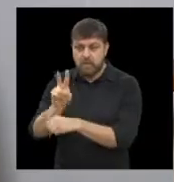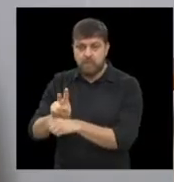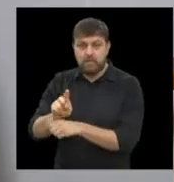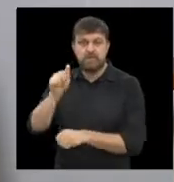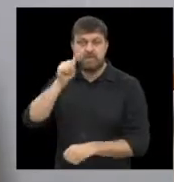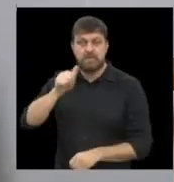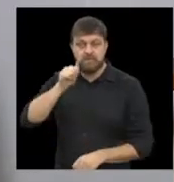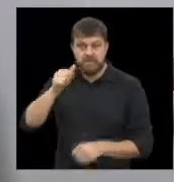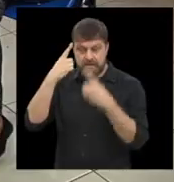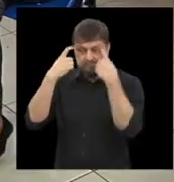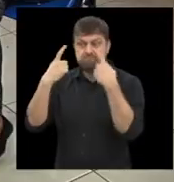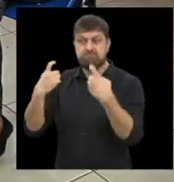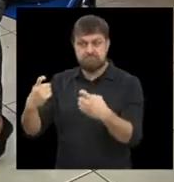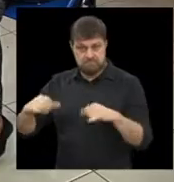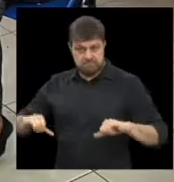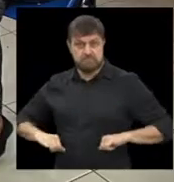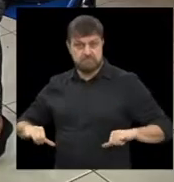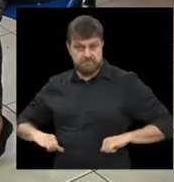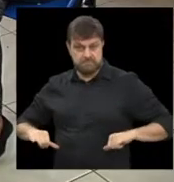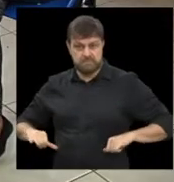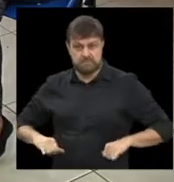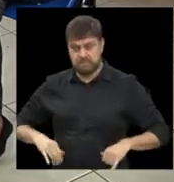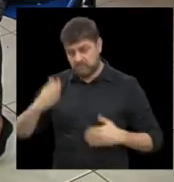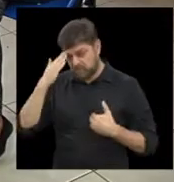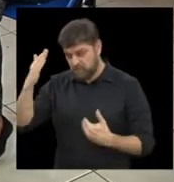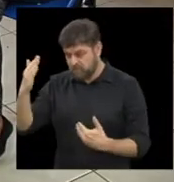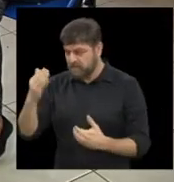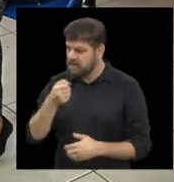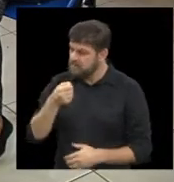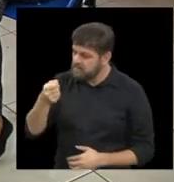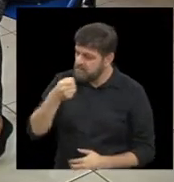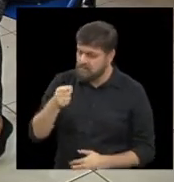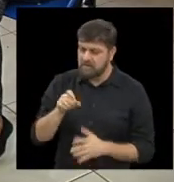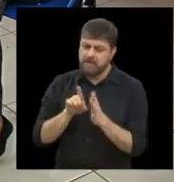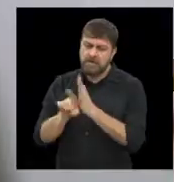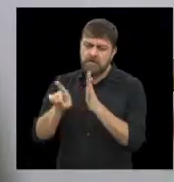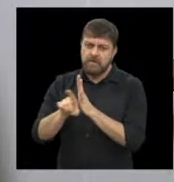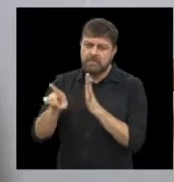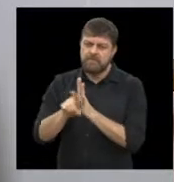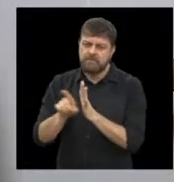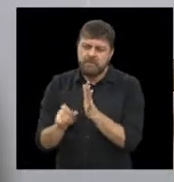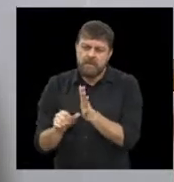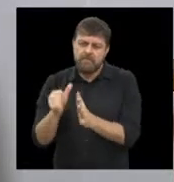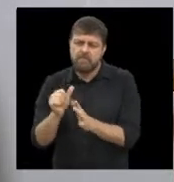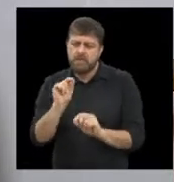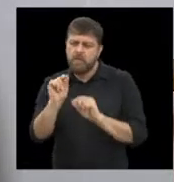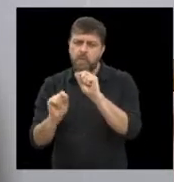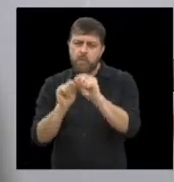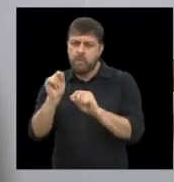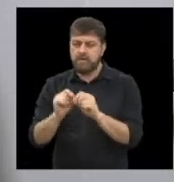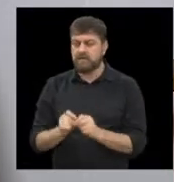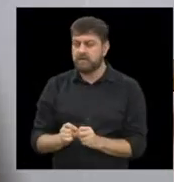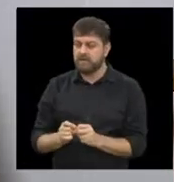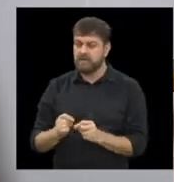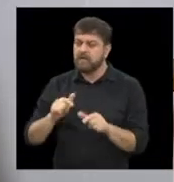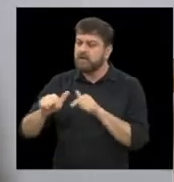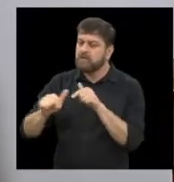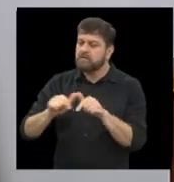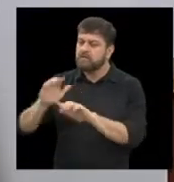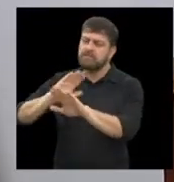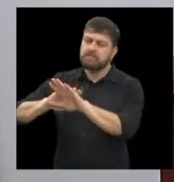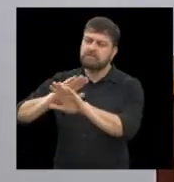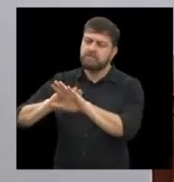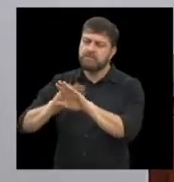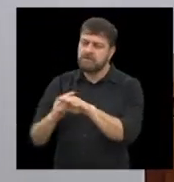violência. Muito obrigada pela participação de vocês. Eu queria começar com você, Sandra, explicando para o pessoal de casa um pouquinho do trabalho da